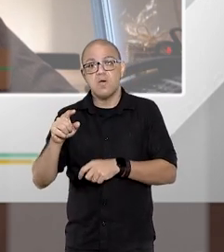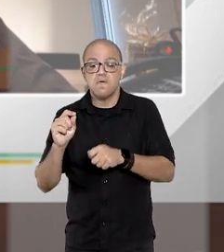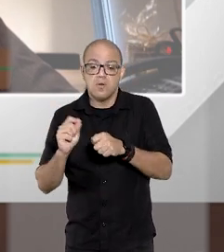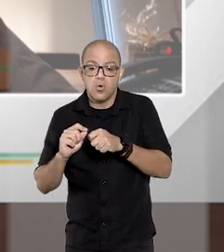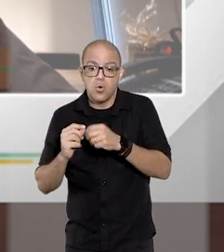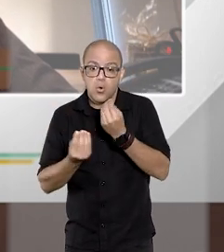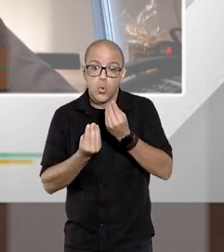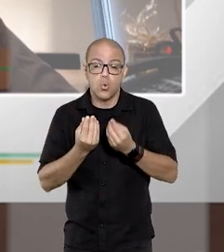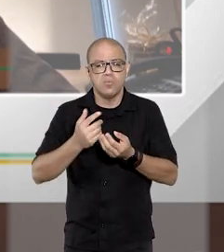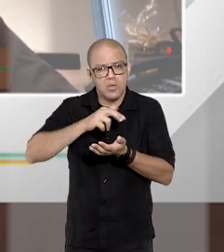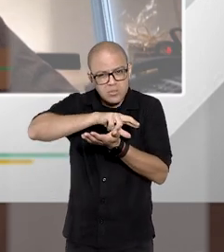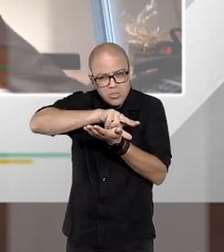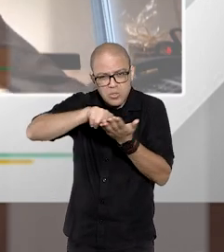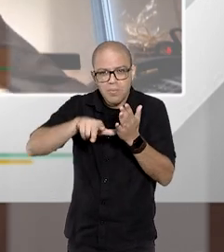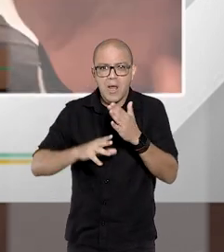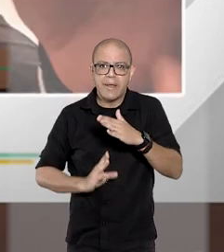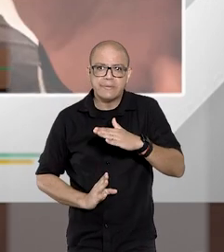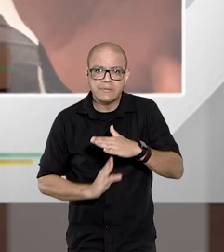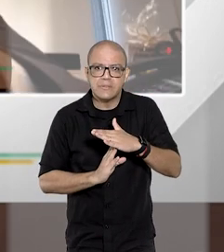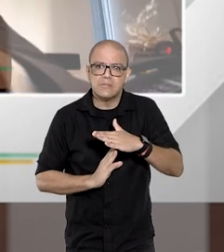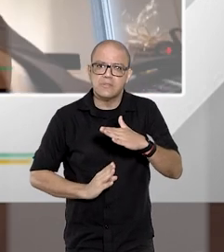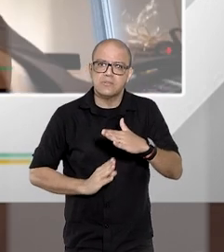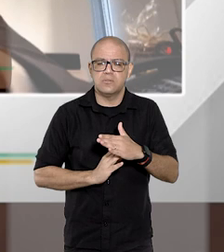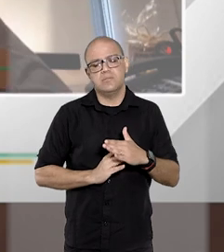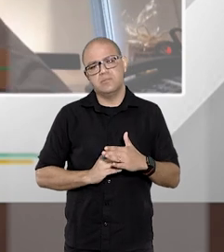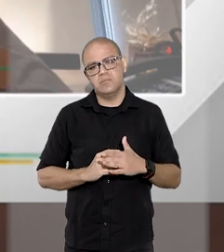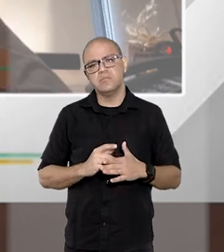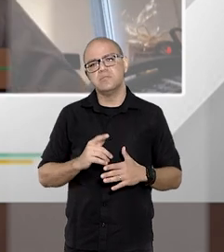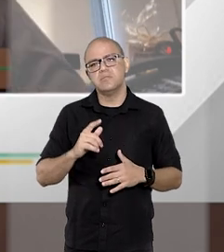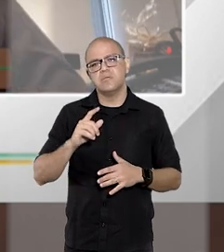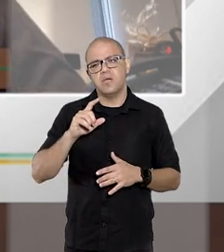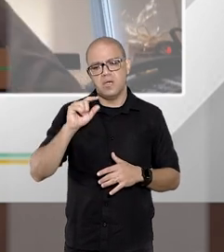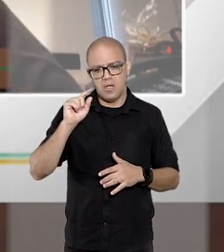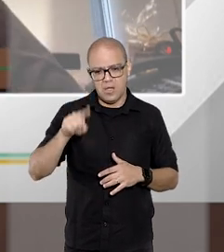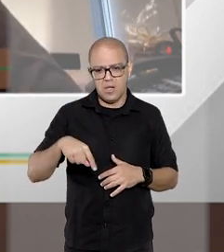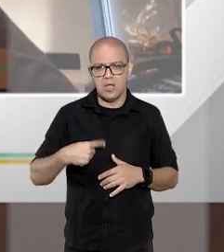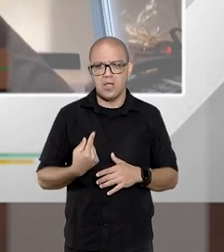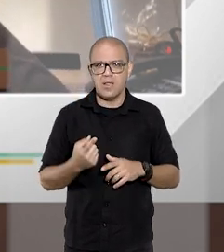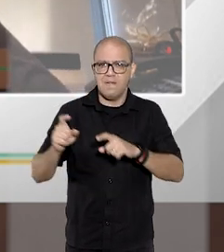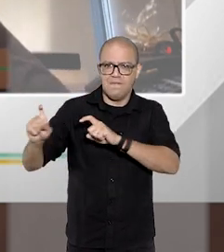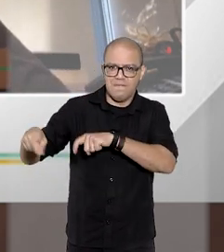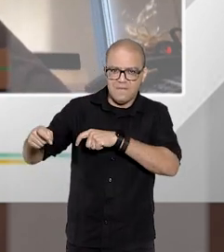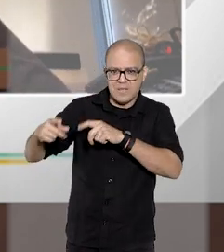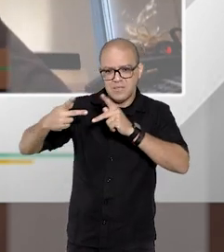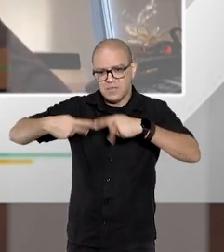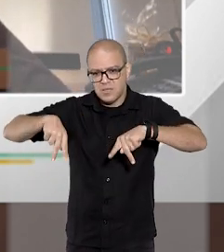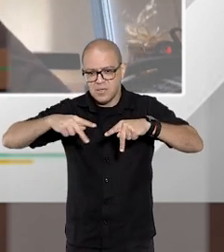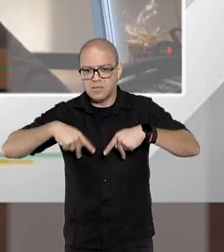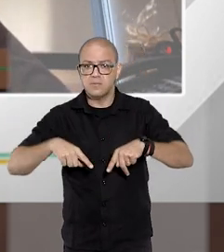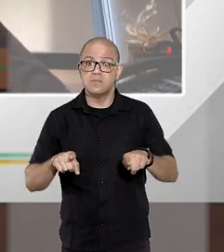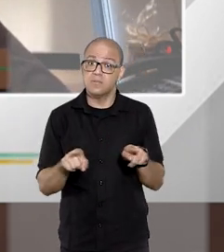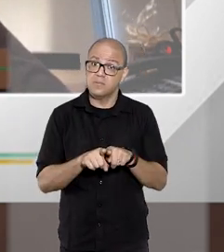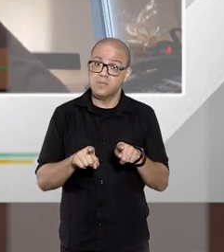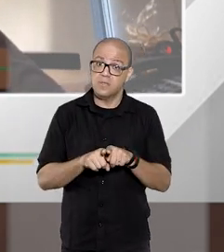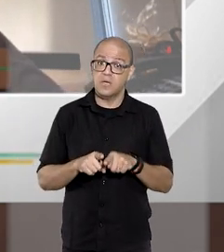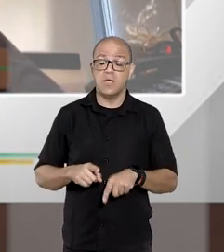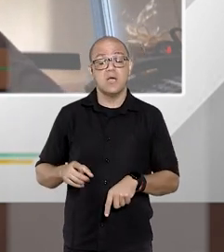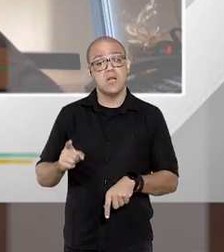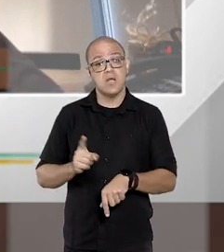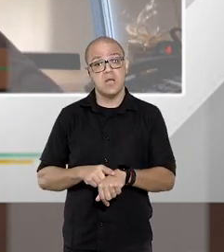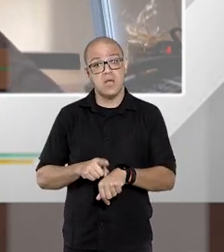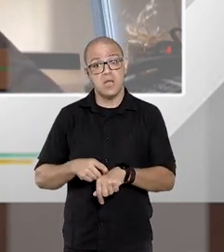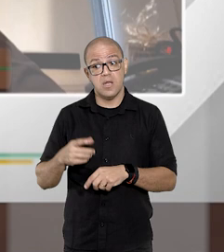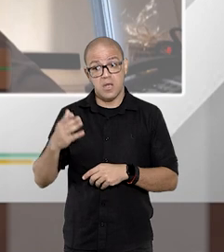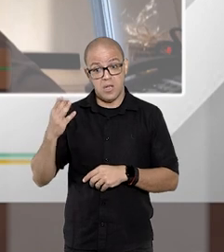de execução e uma série de restrições processuais que se faziam a fazenda pública e lógico naquele